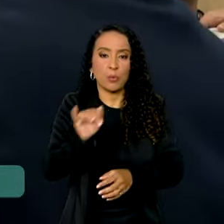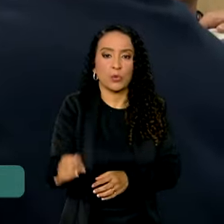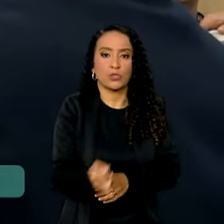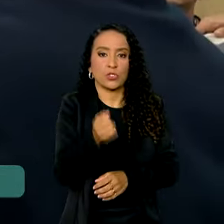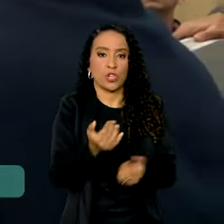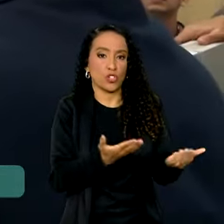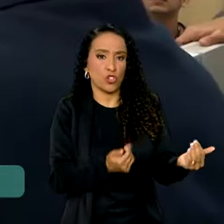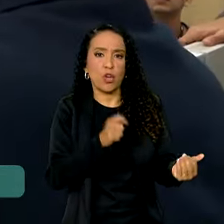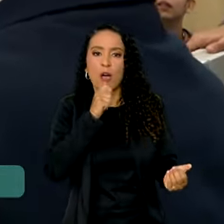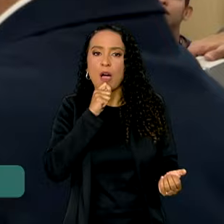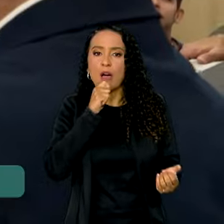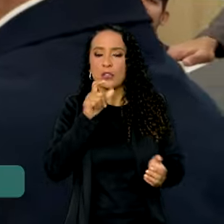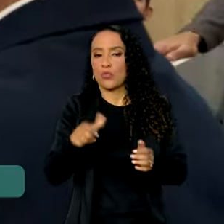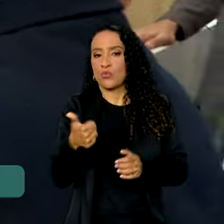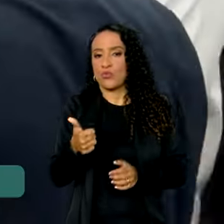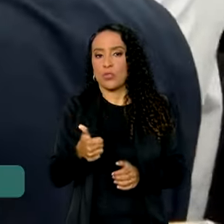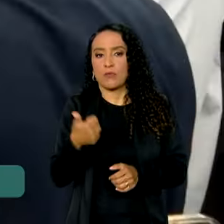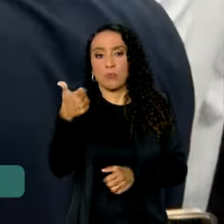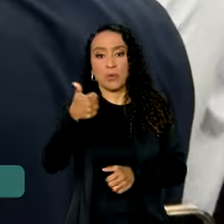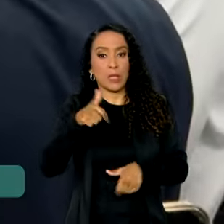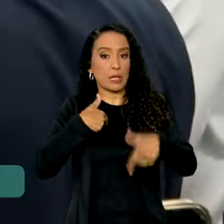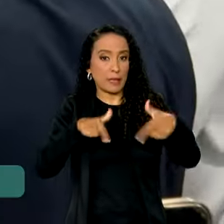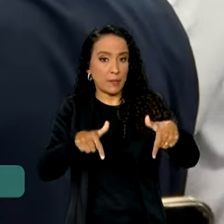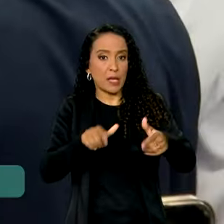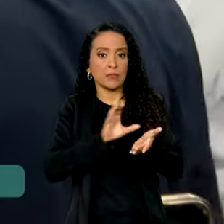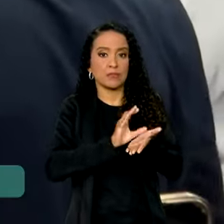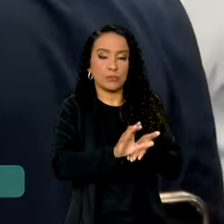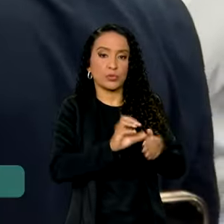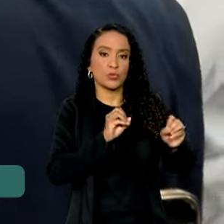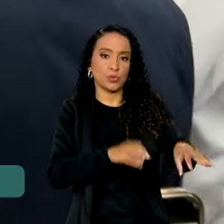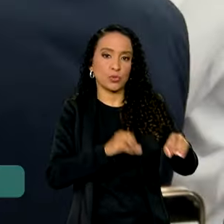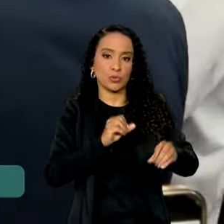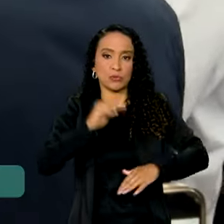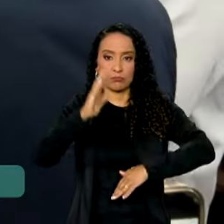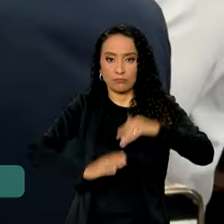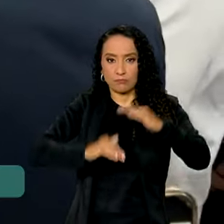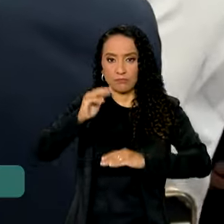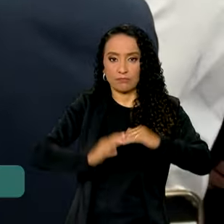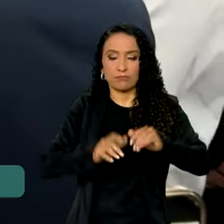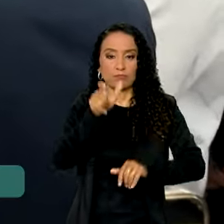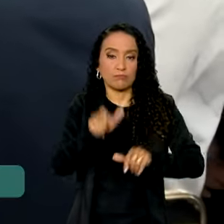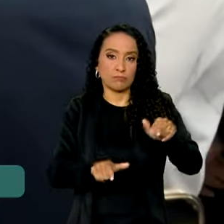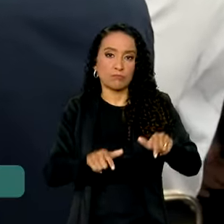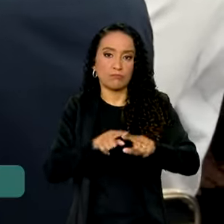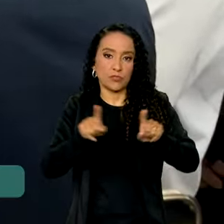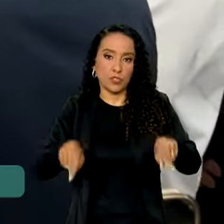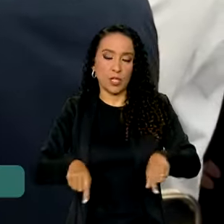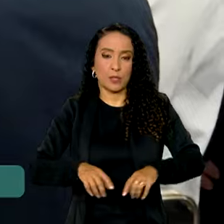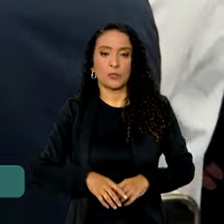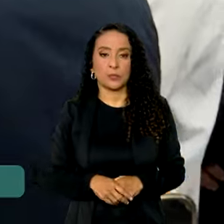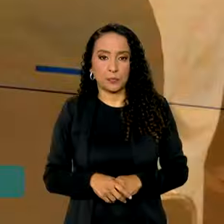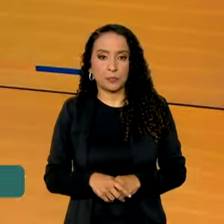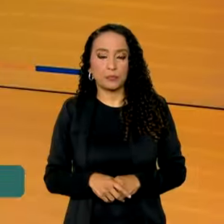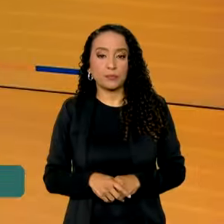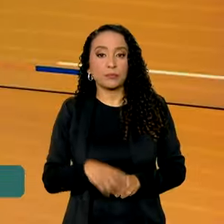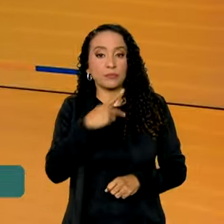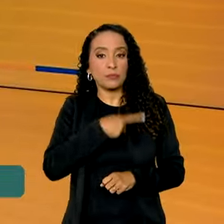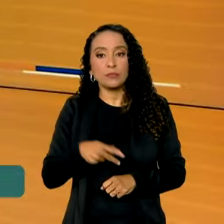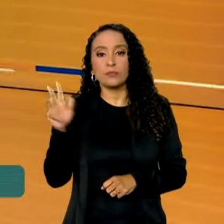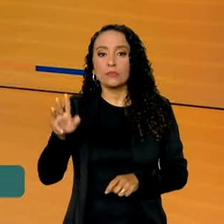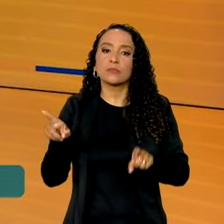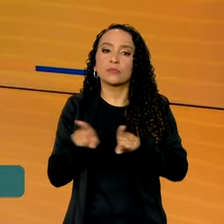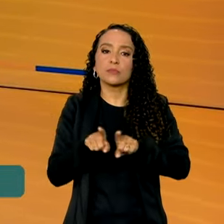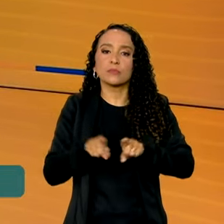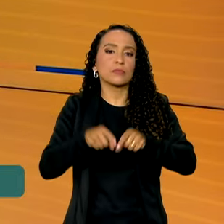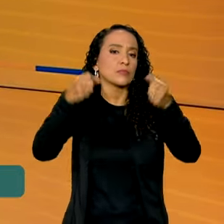para jovens que ainda não tiveram primeiro emprego e investe na educação e profissionalização dos funcionários. O presidente